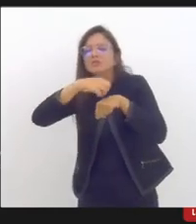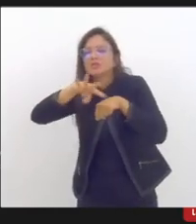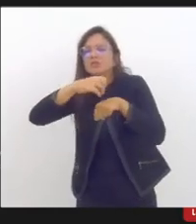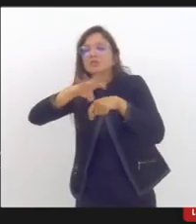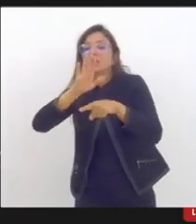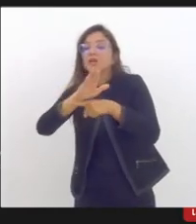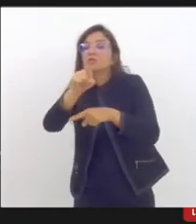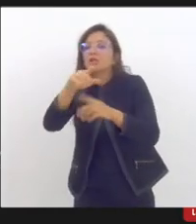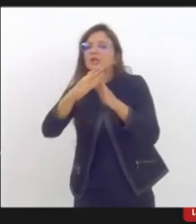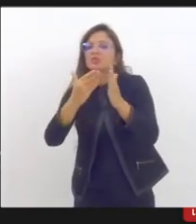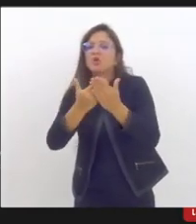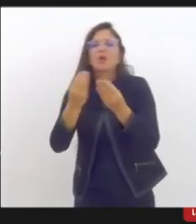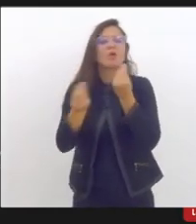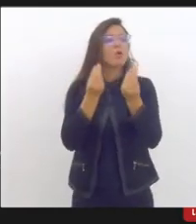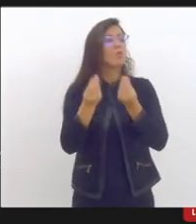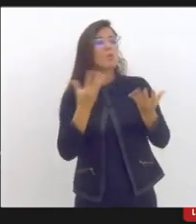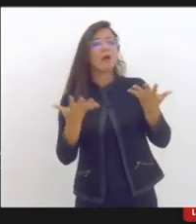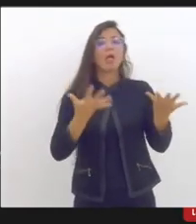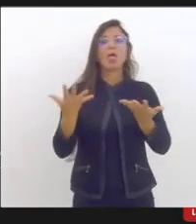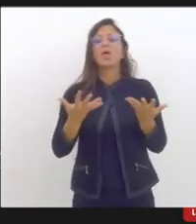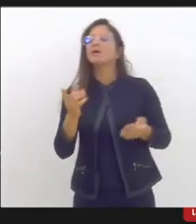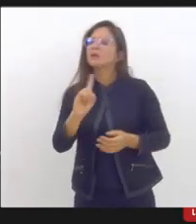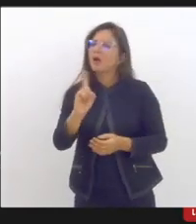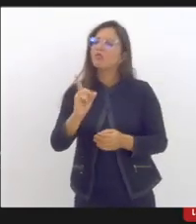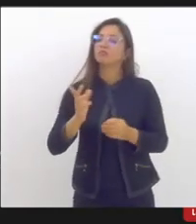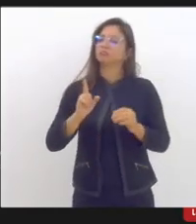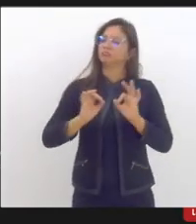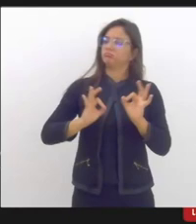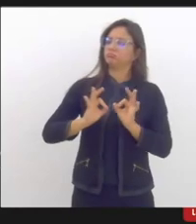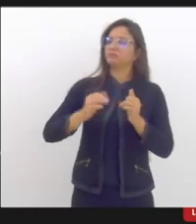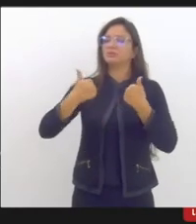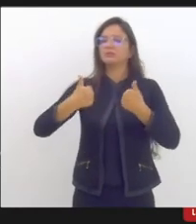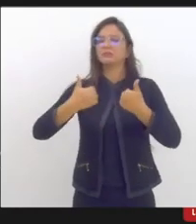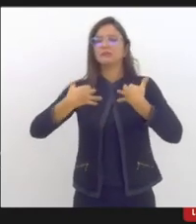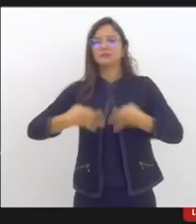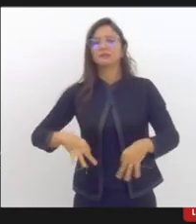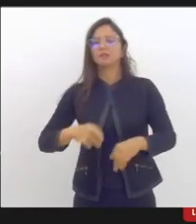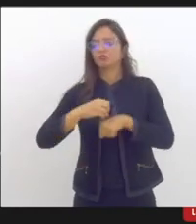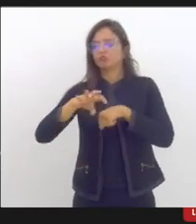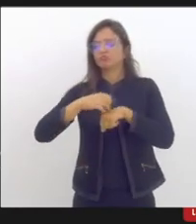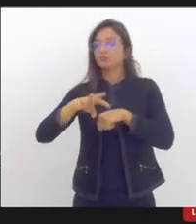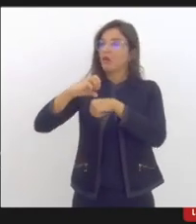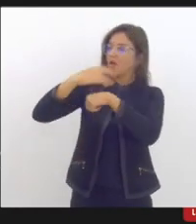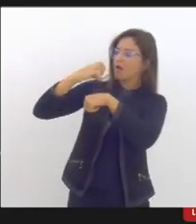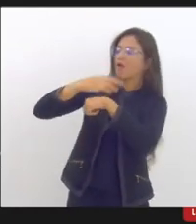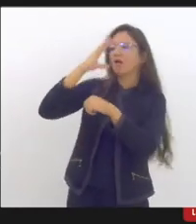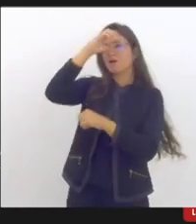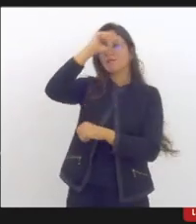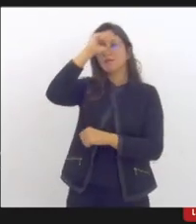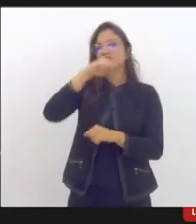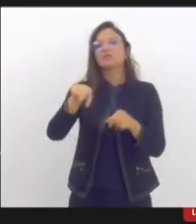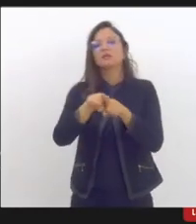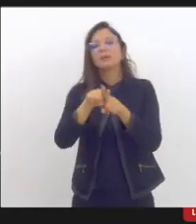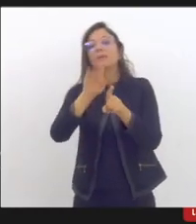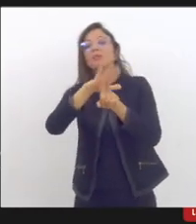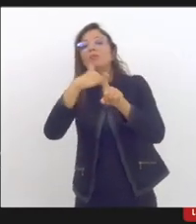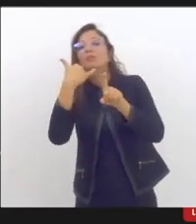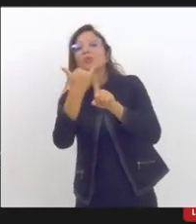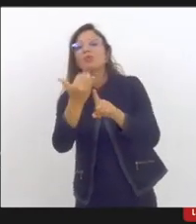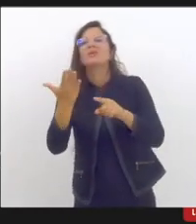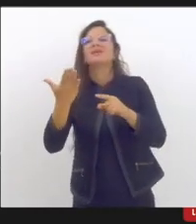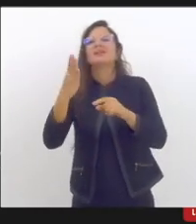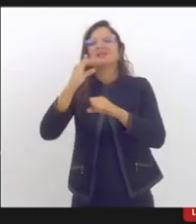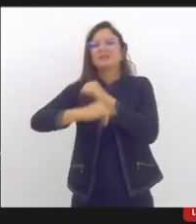com essas situações. Na esteira dessa questão do bullying e cyberbullying, gente também